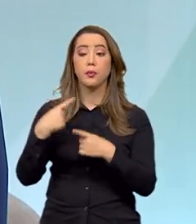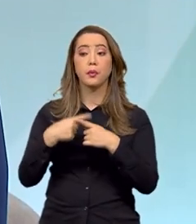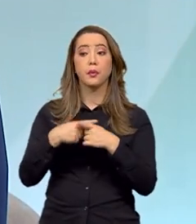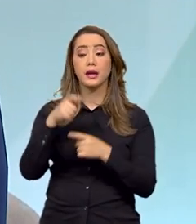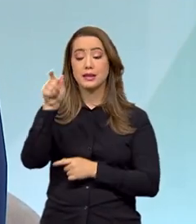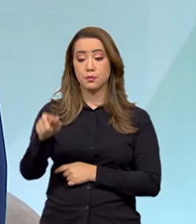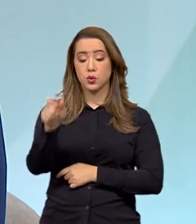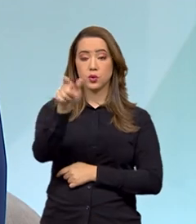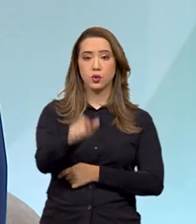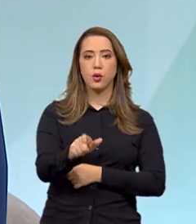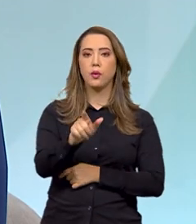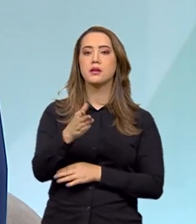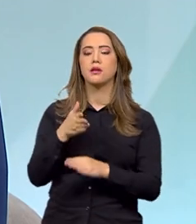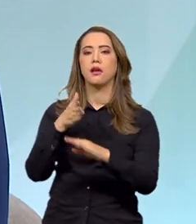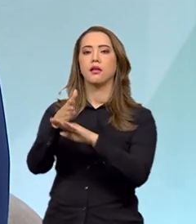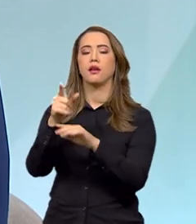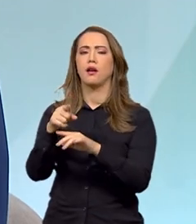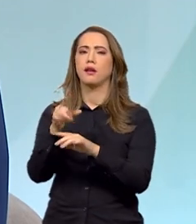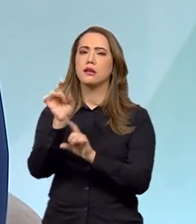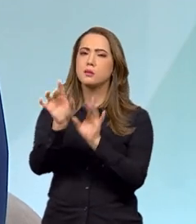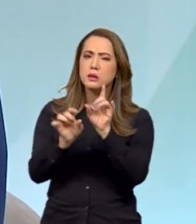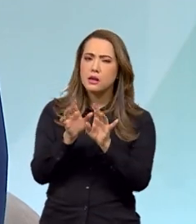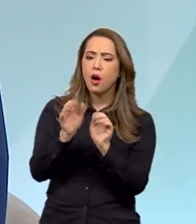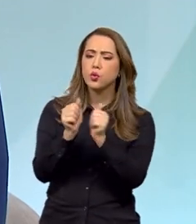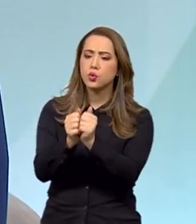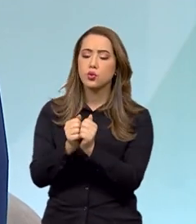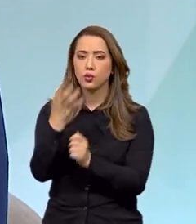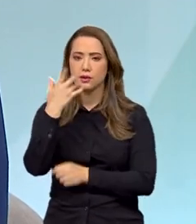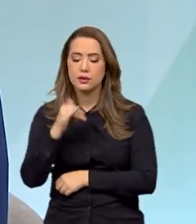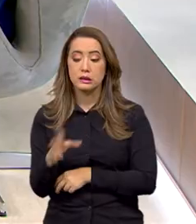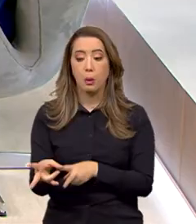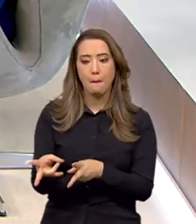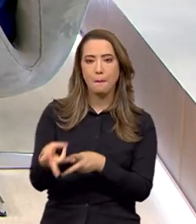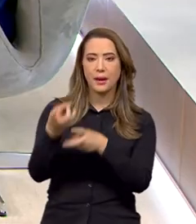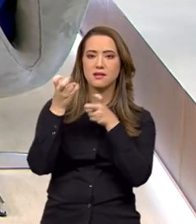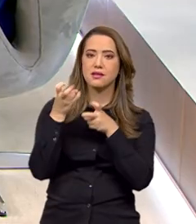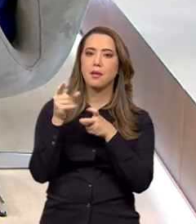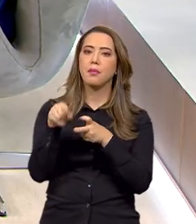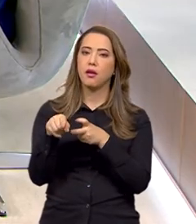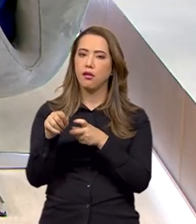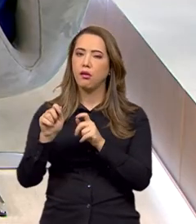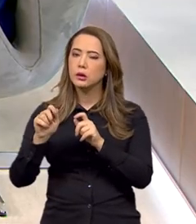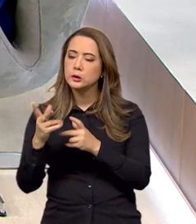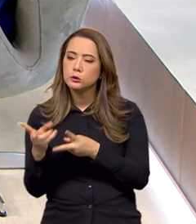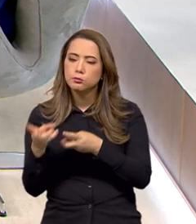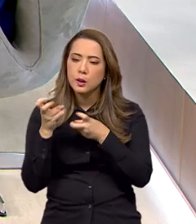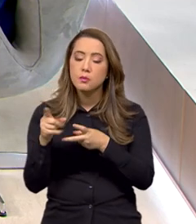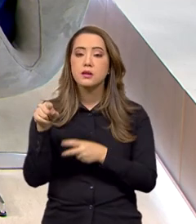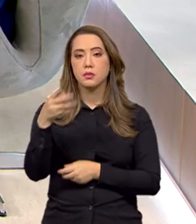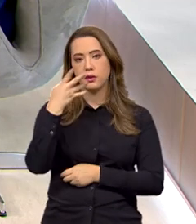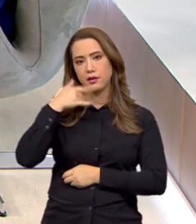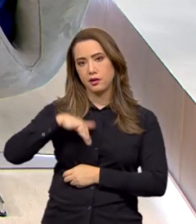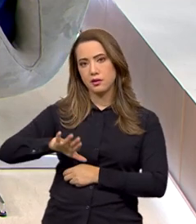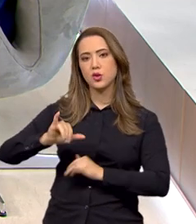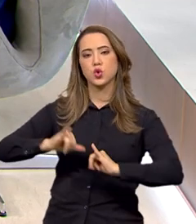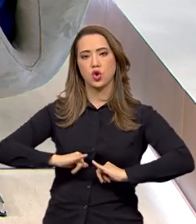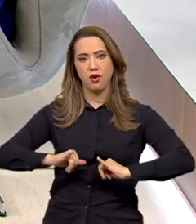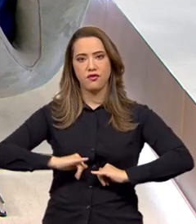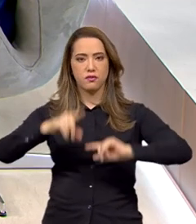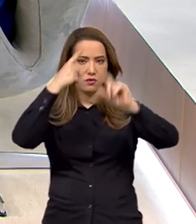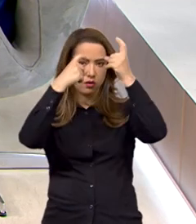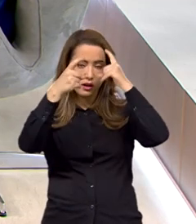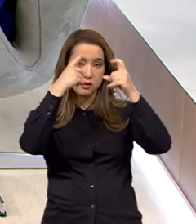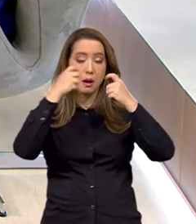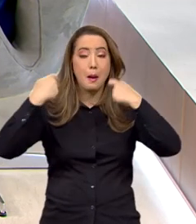acesso privilegiado à criança e eles, percebendo comportamentos, sinais identificadores de que aquela criança é vítima de violência,